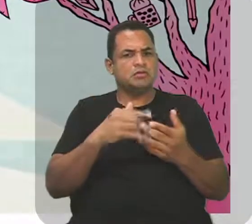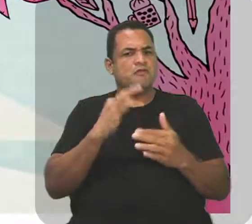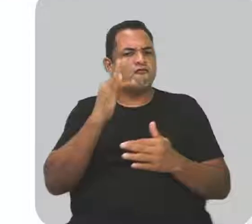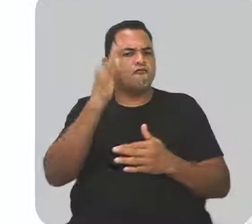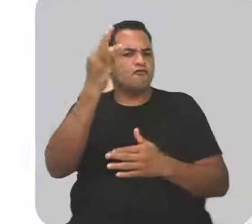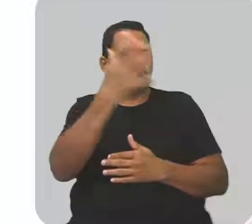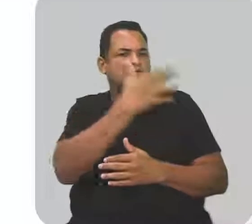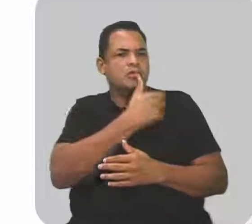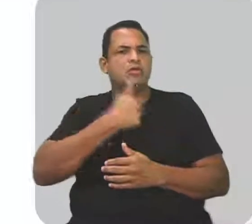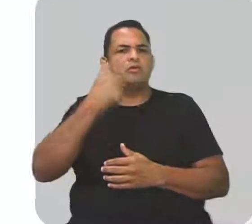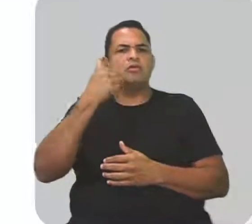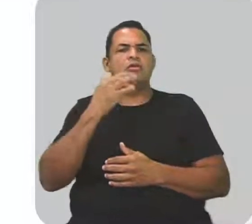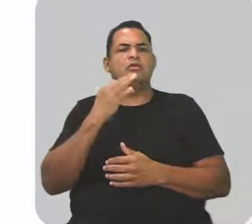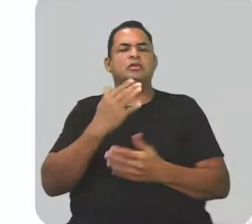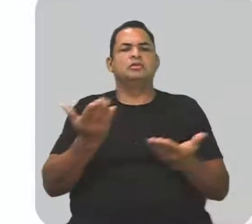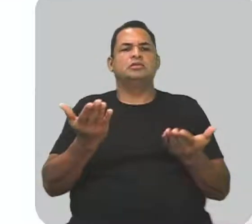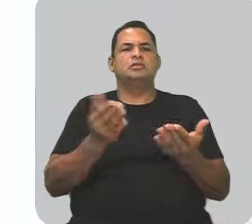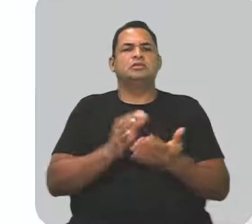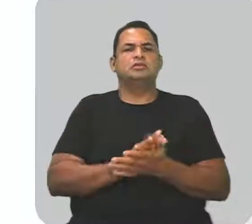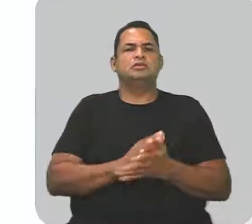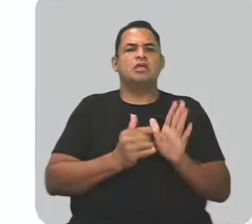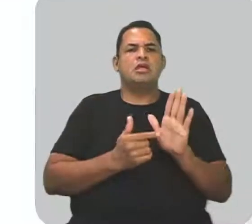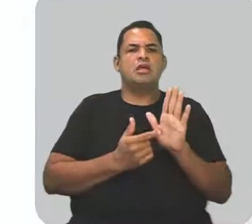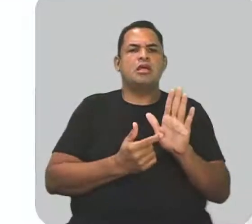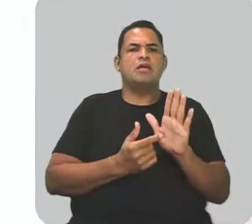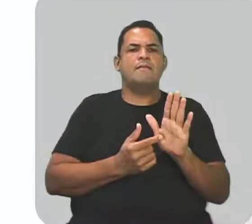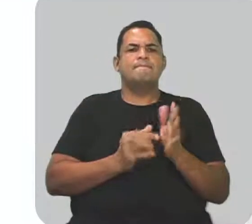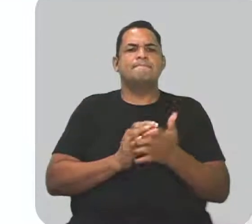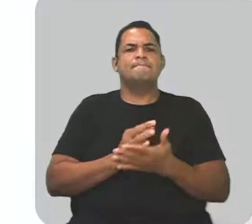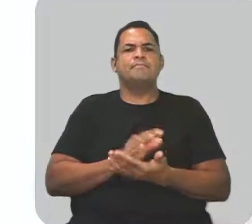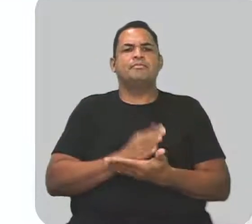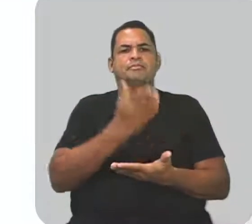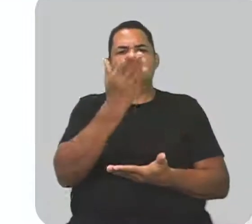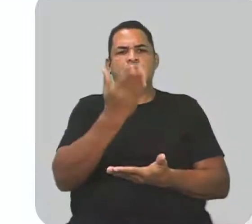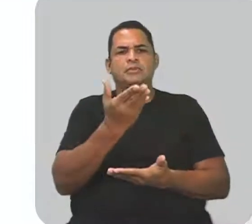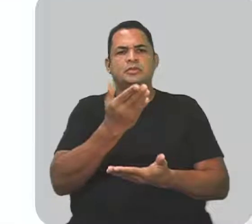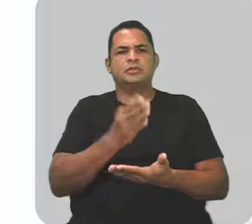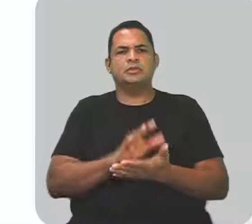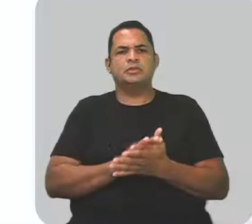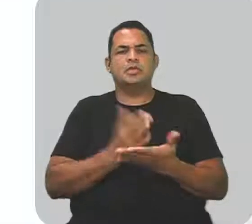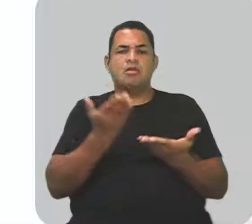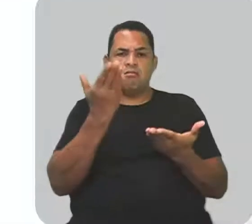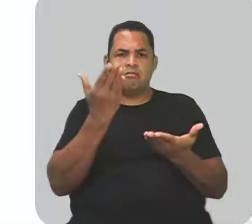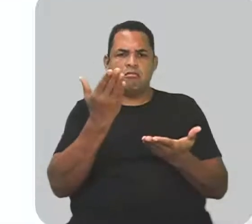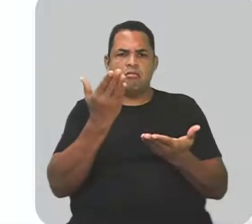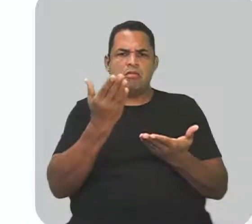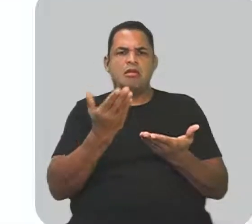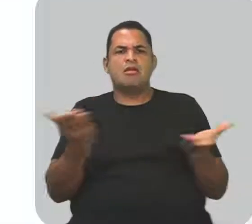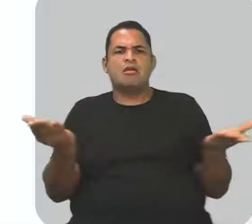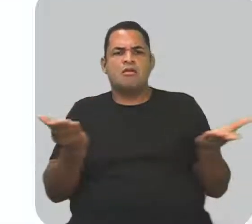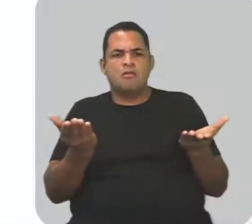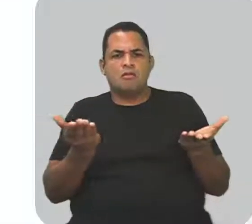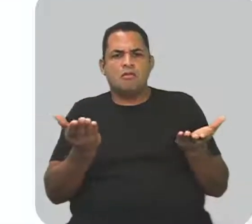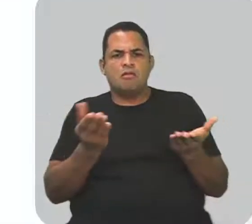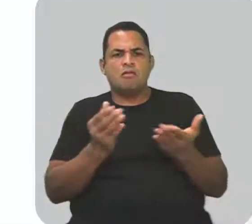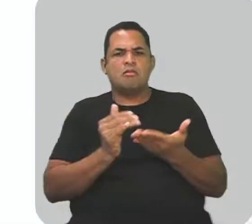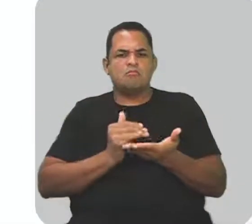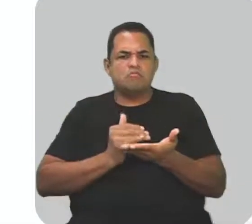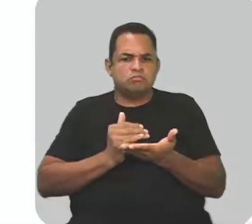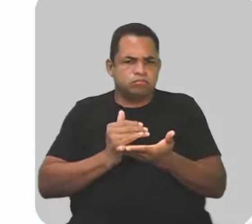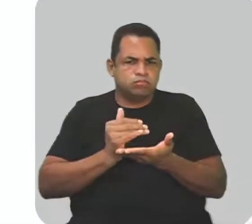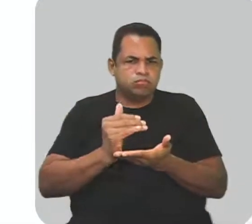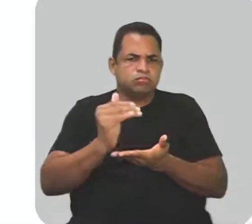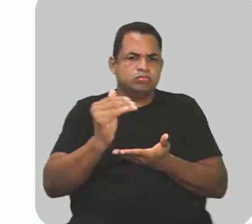beleza? Olha só, português traz para você essa oportunidade de sair trilhando